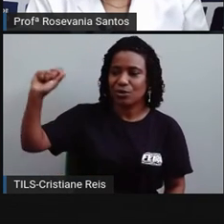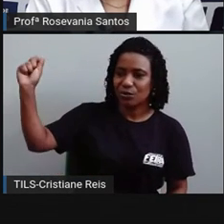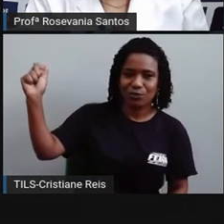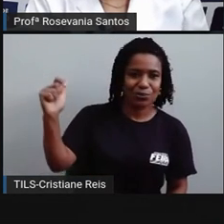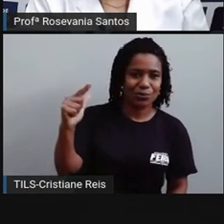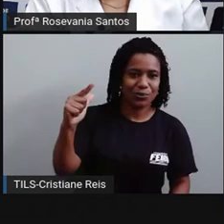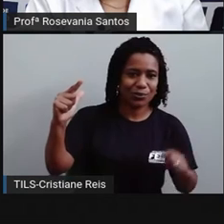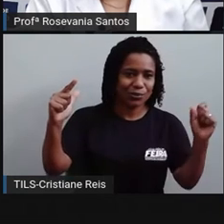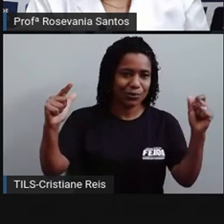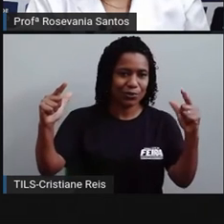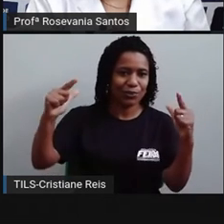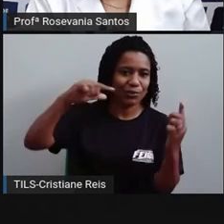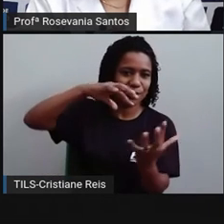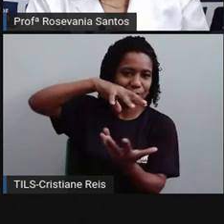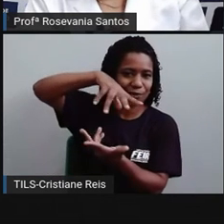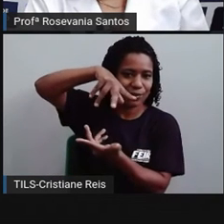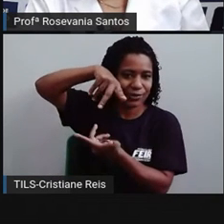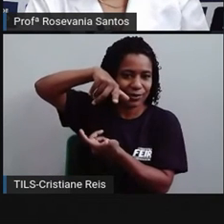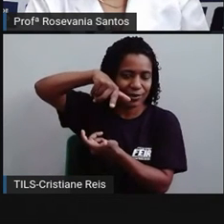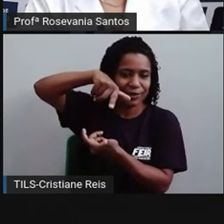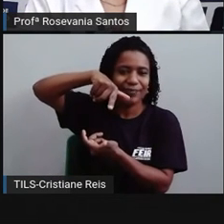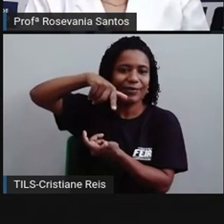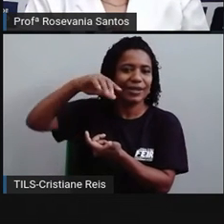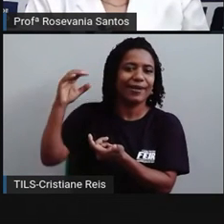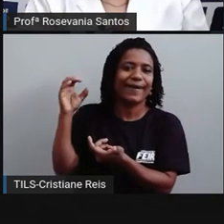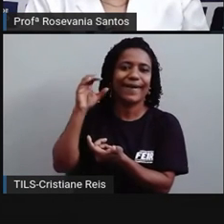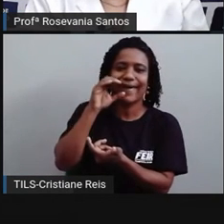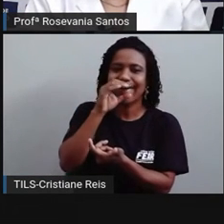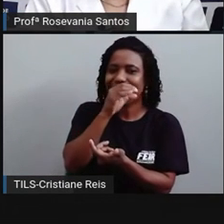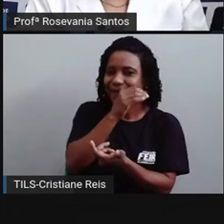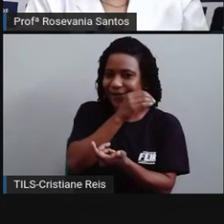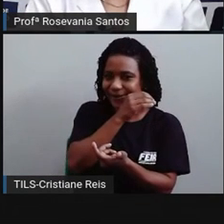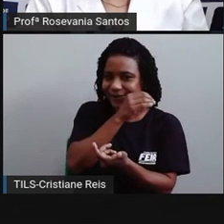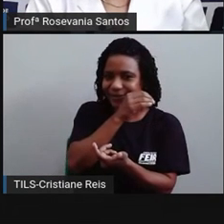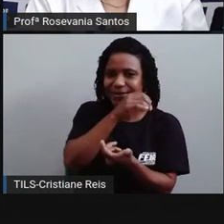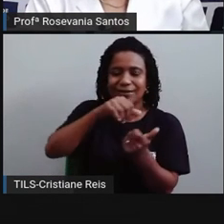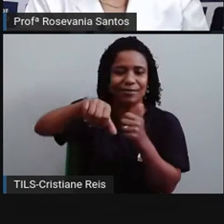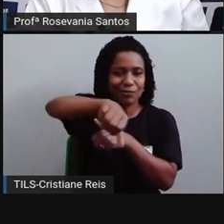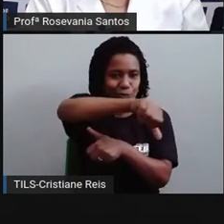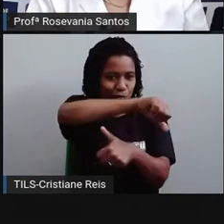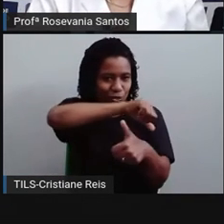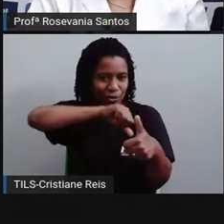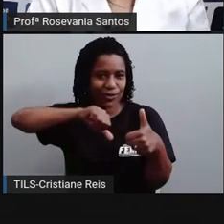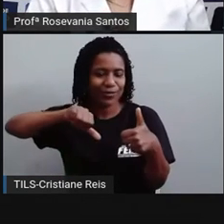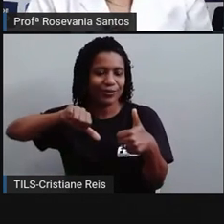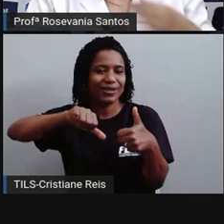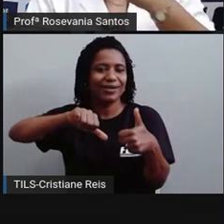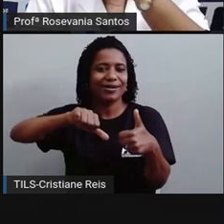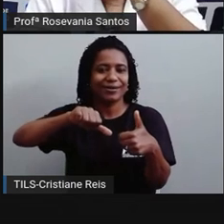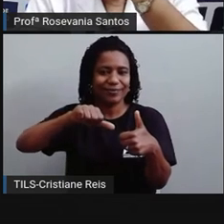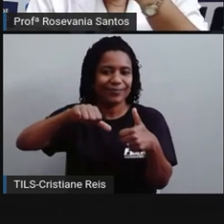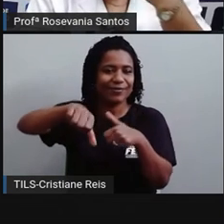se eu saio de uma estação mais quente, aí eu vou ter um processo, bora dizer assim, né,